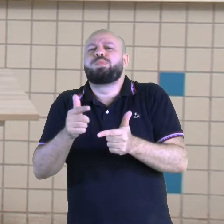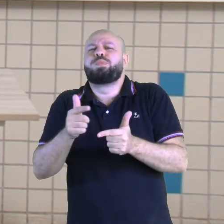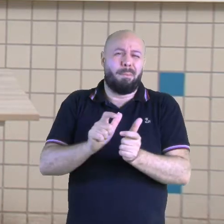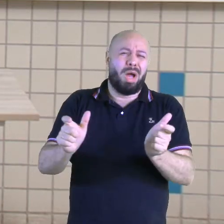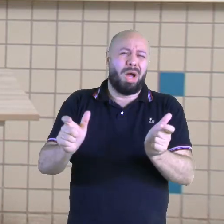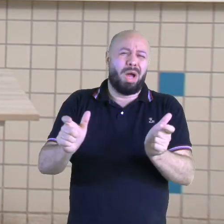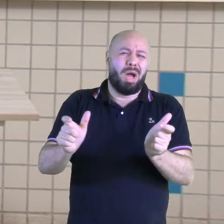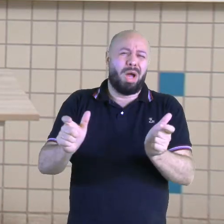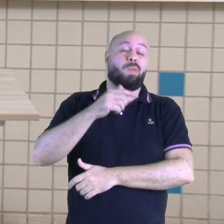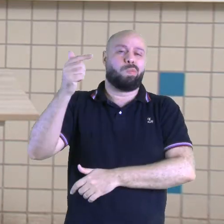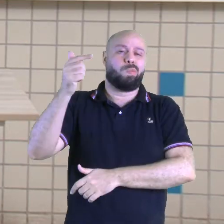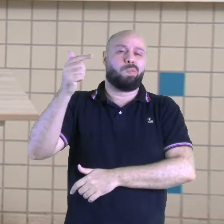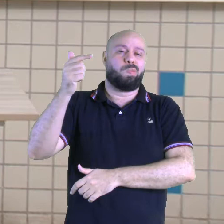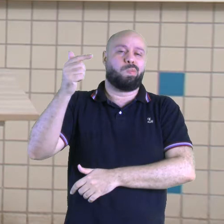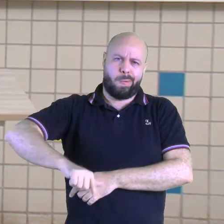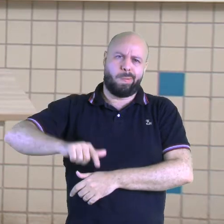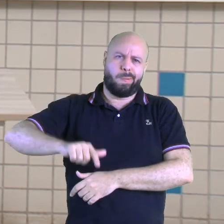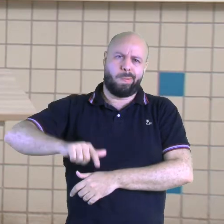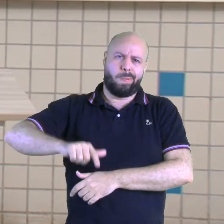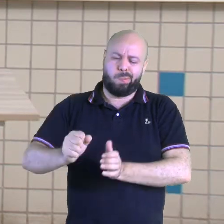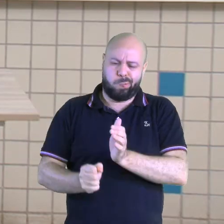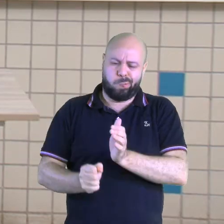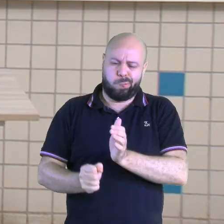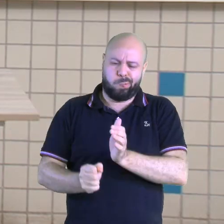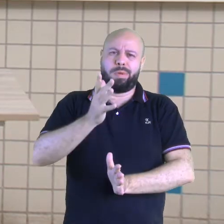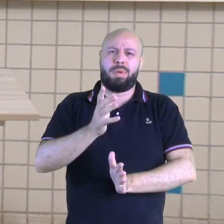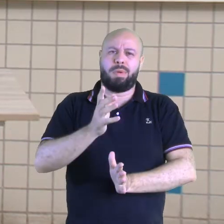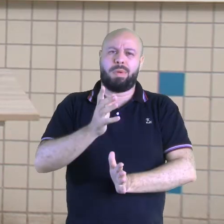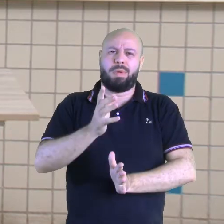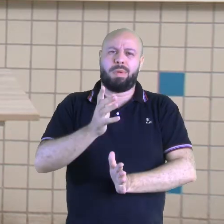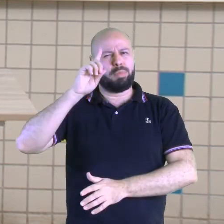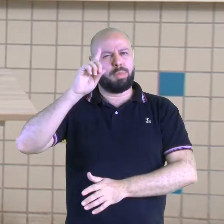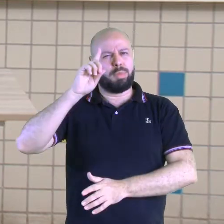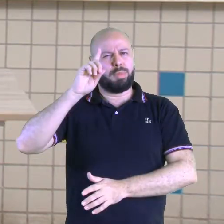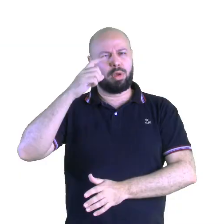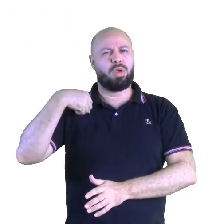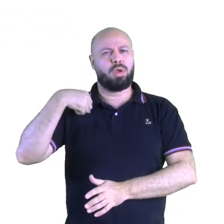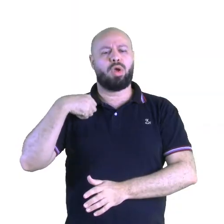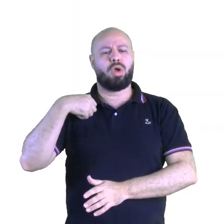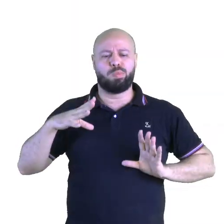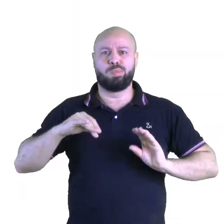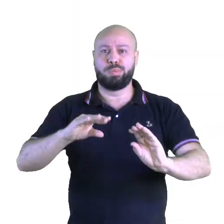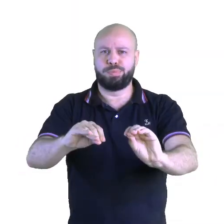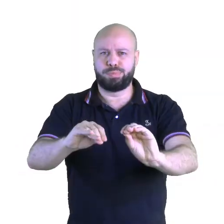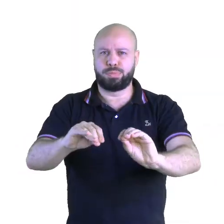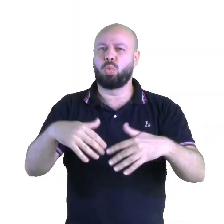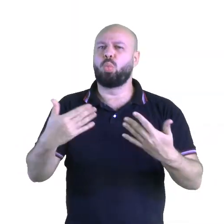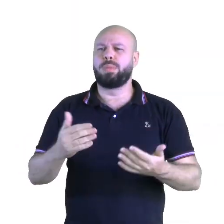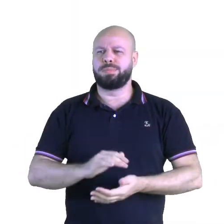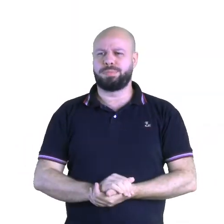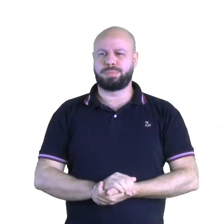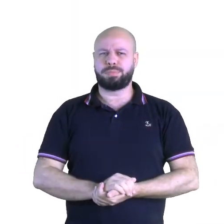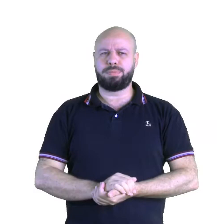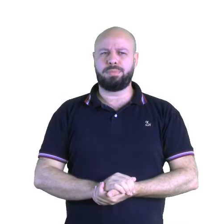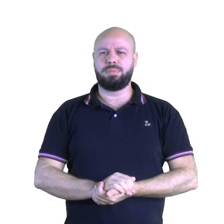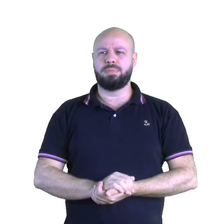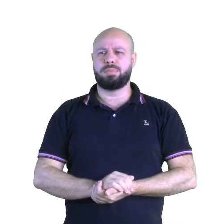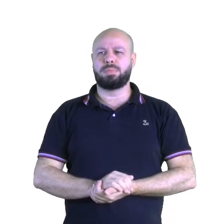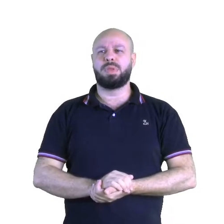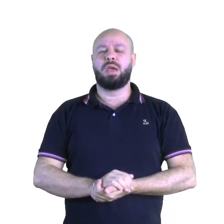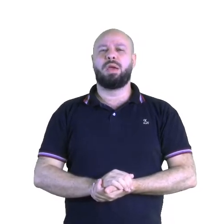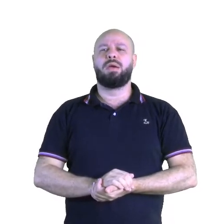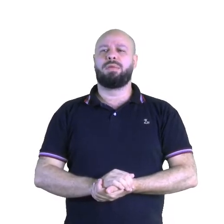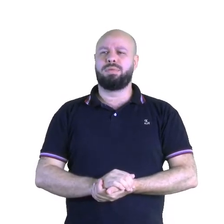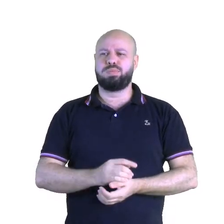que a gente tem no nosso dia a dia? Provocada por nós, ok? Olha só, percorrendo campos e